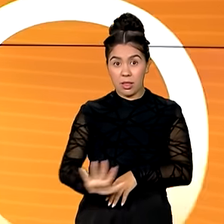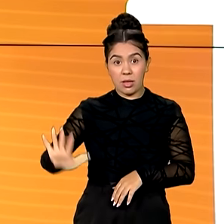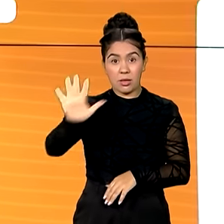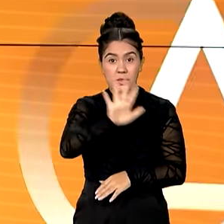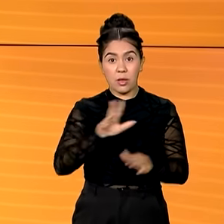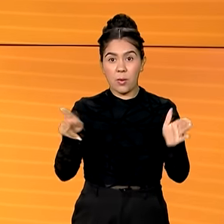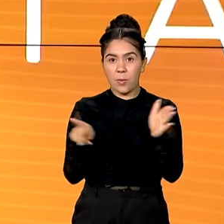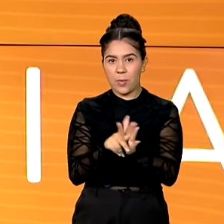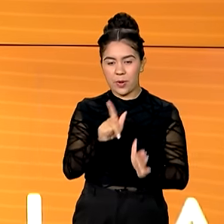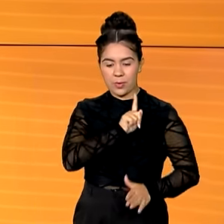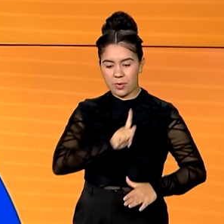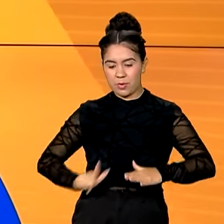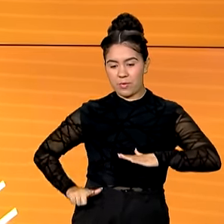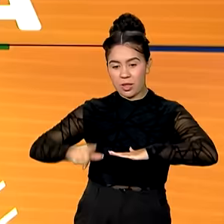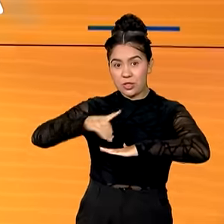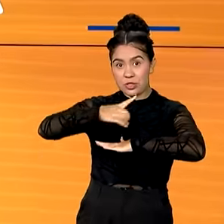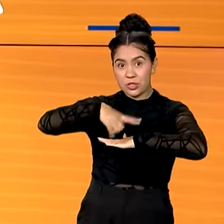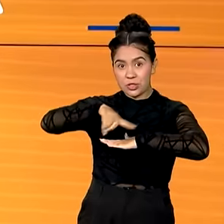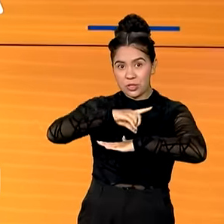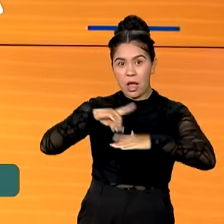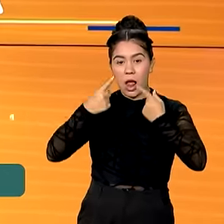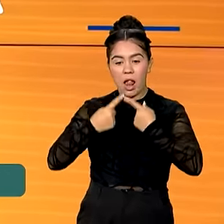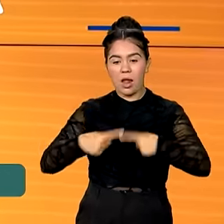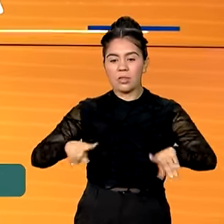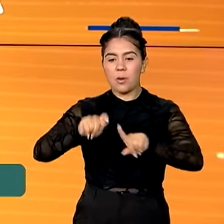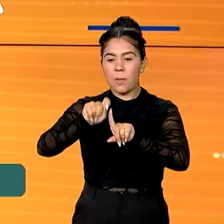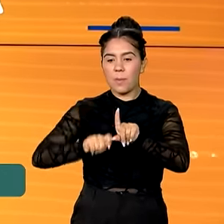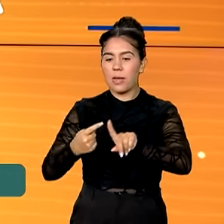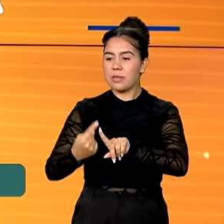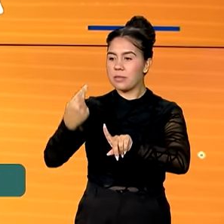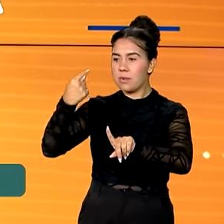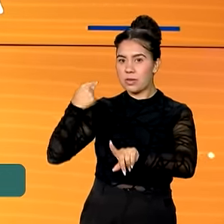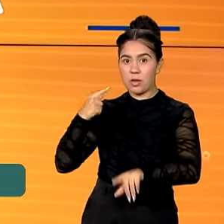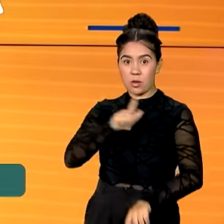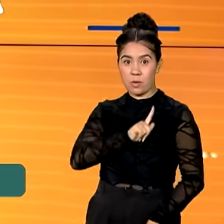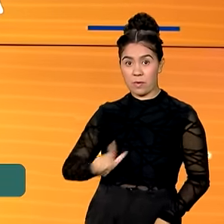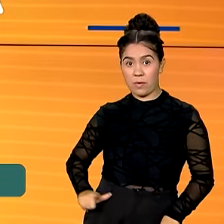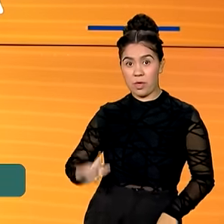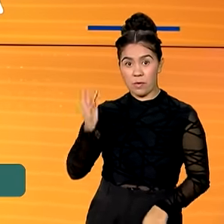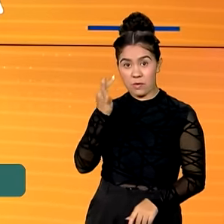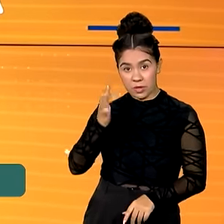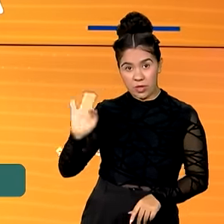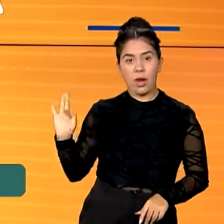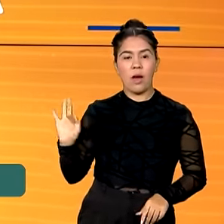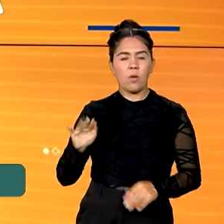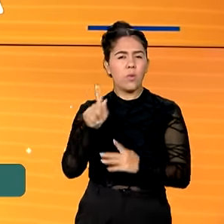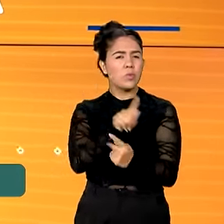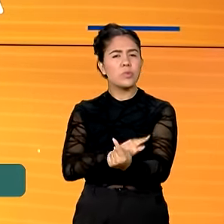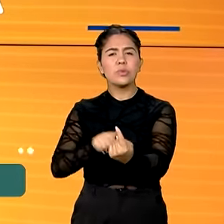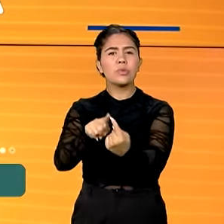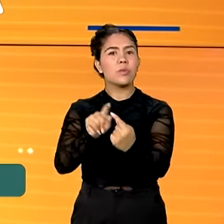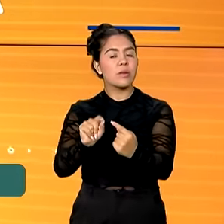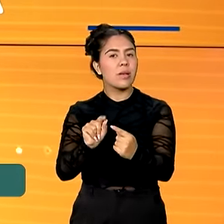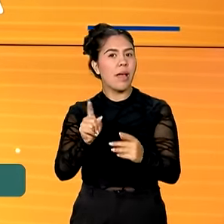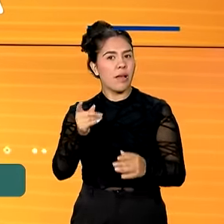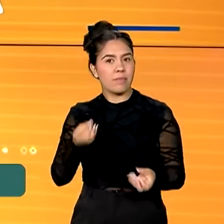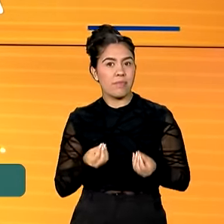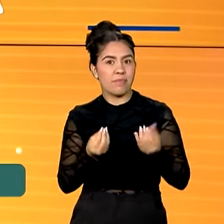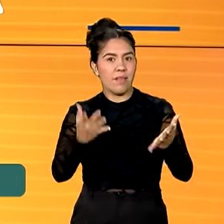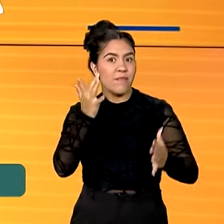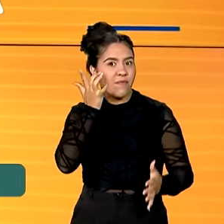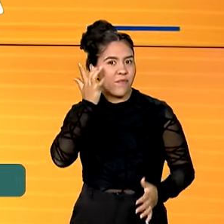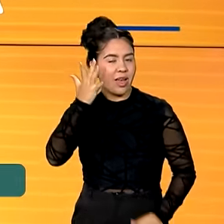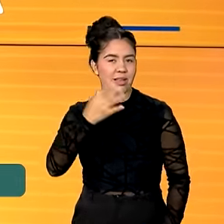de Governo Digital, lançada no mês passado pelo governo federal. A meta é facilitar a vida, tanto dos